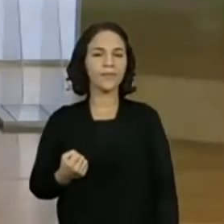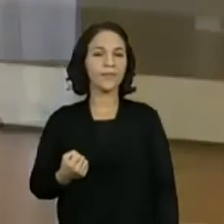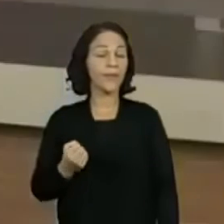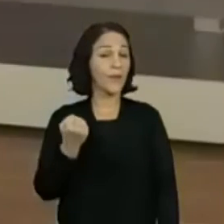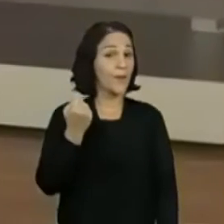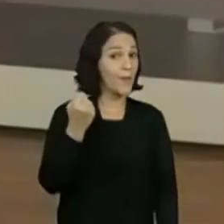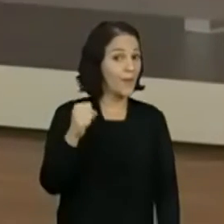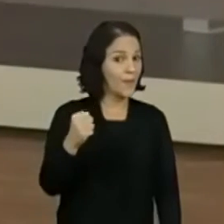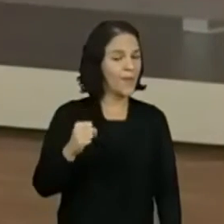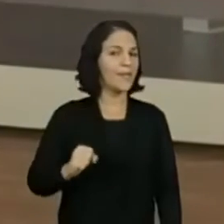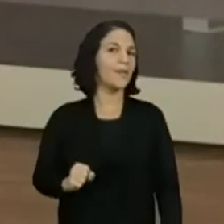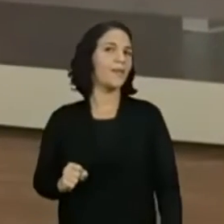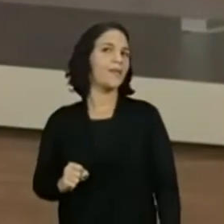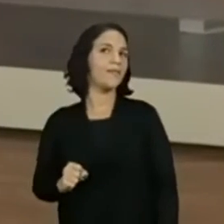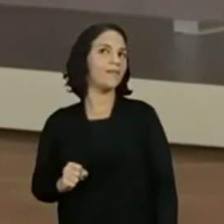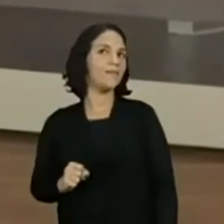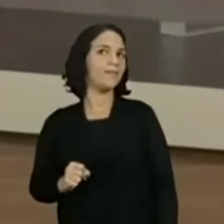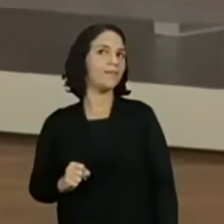oito,